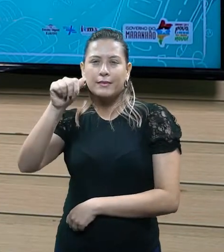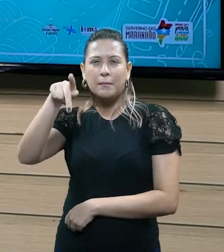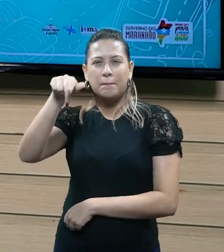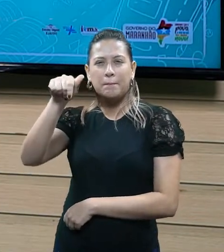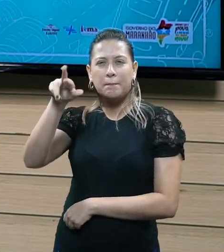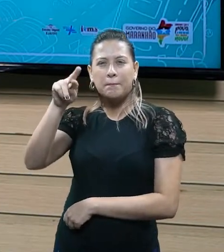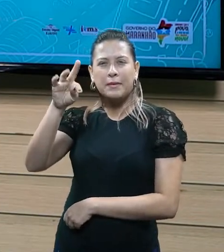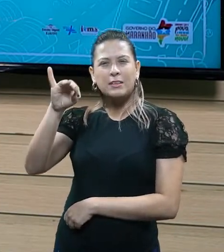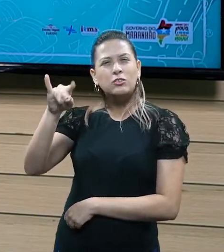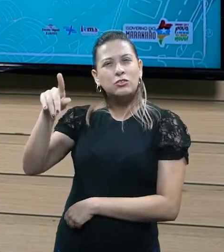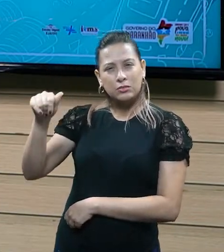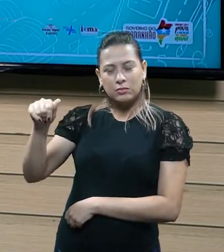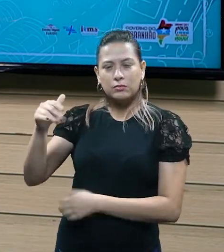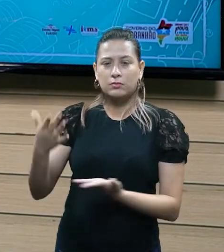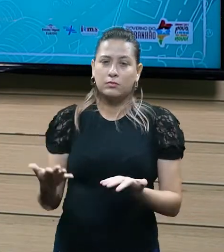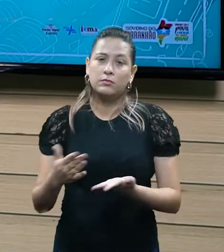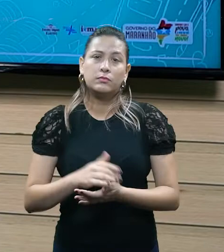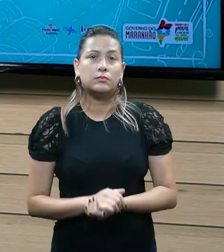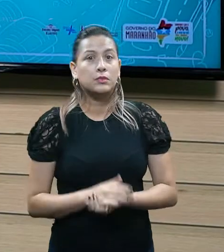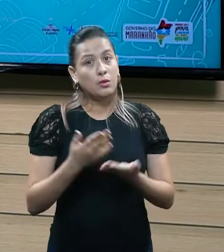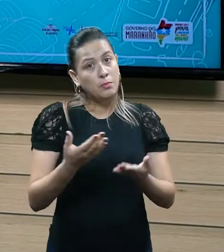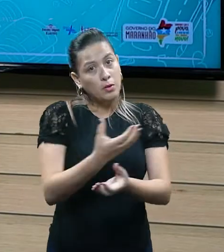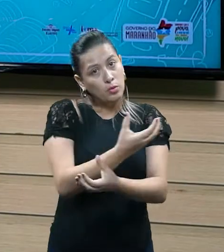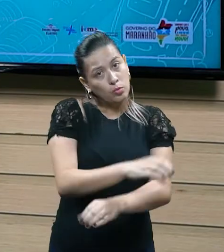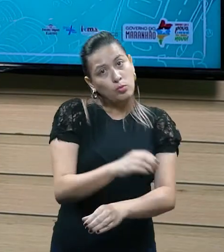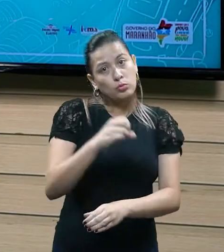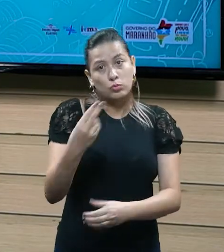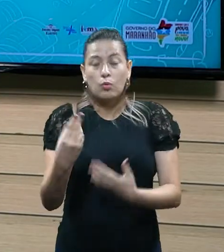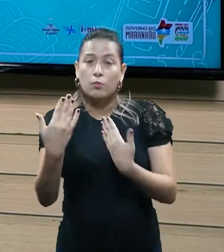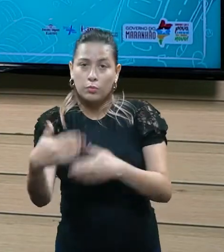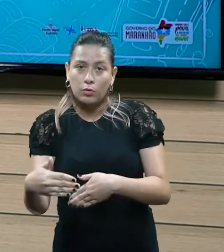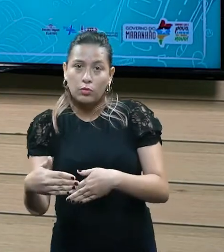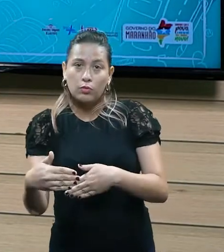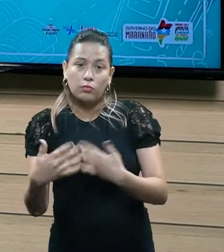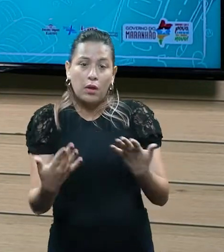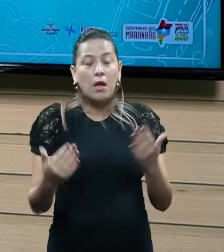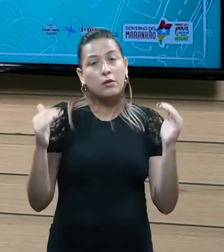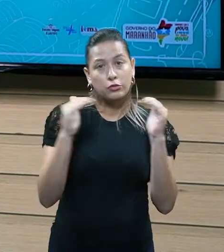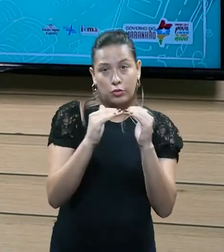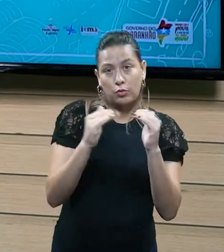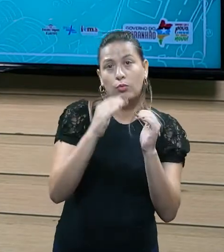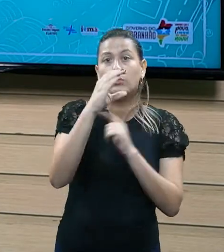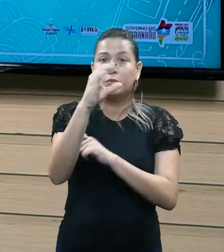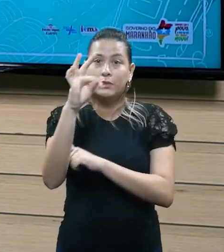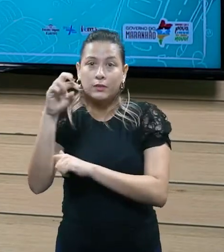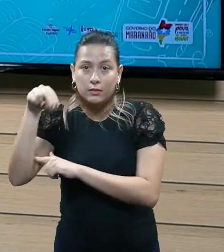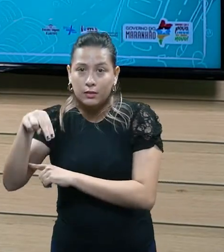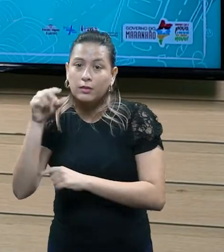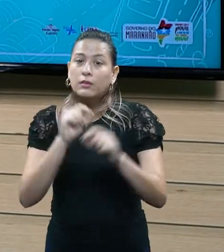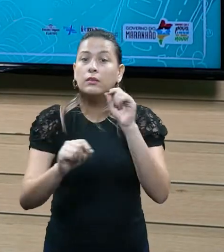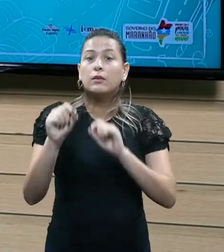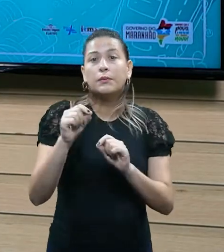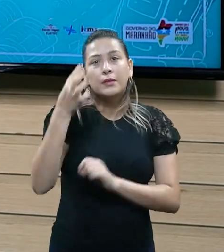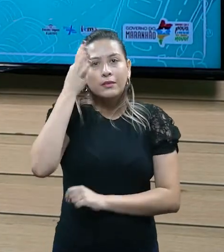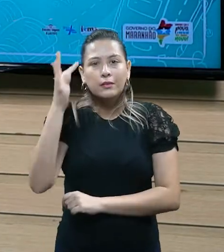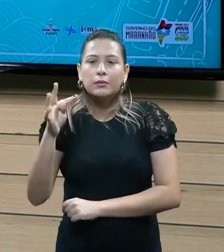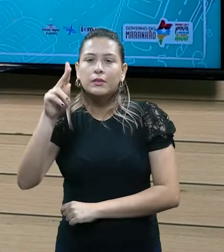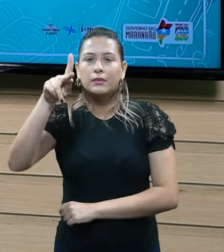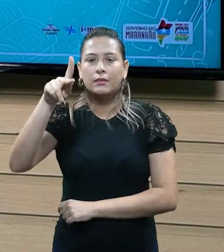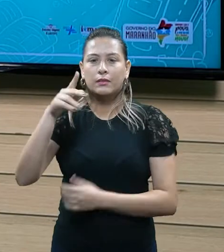tá bom? Para fins de prova, de concurso, se perguntar, segundo o CTN, né, a gente diz que é a teoria tripartida,